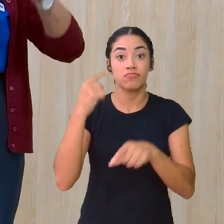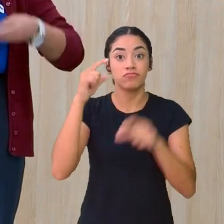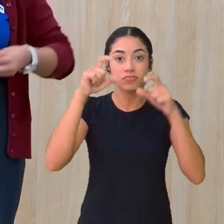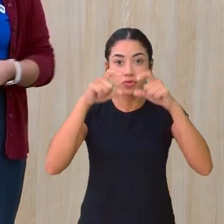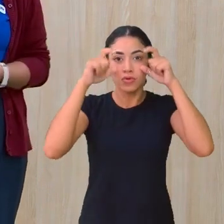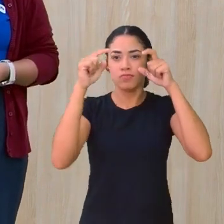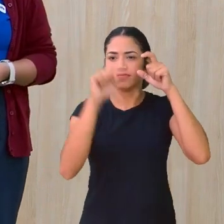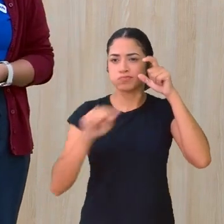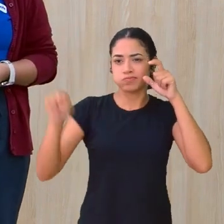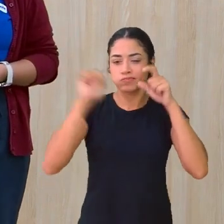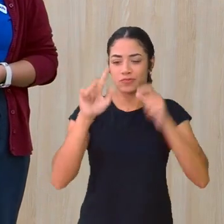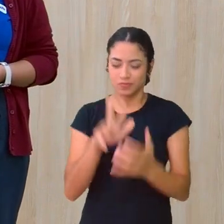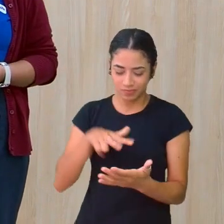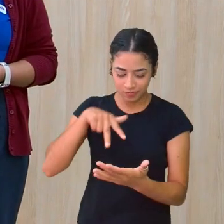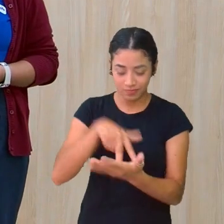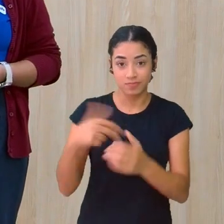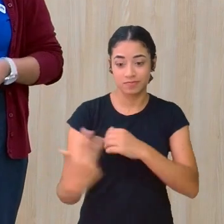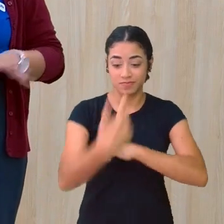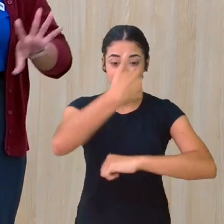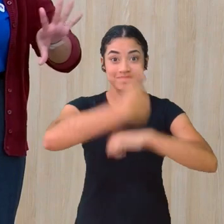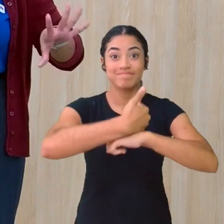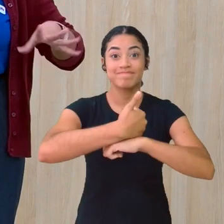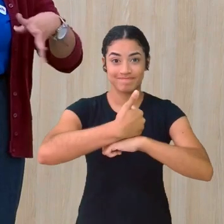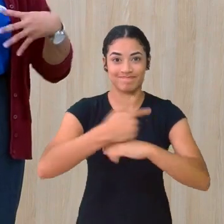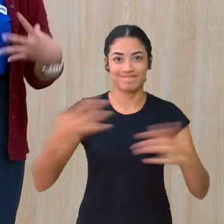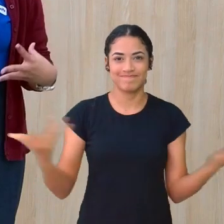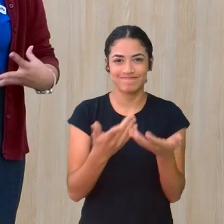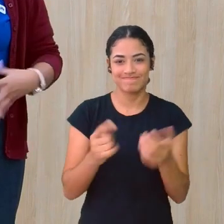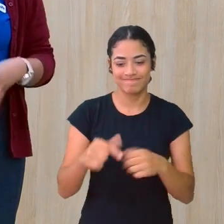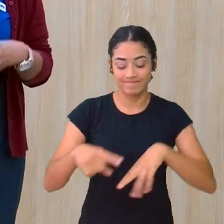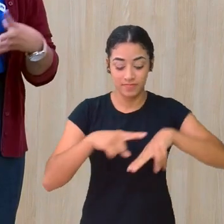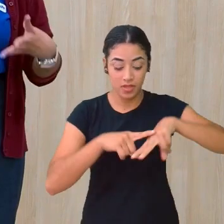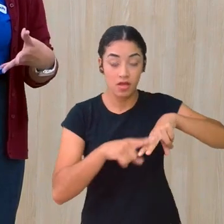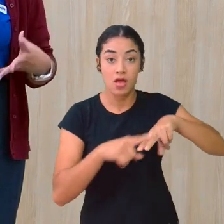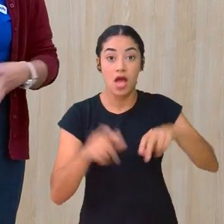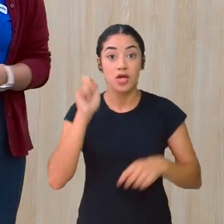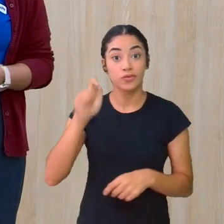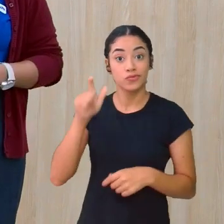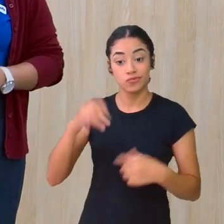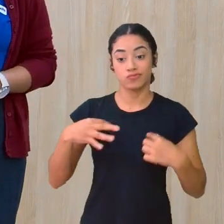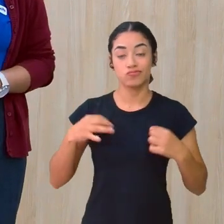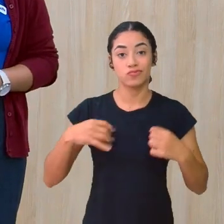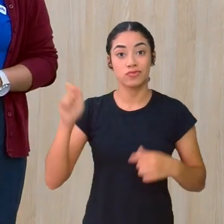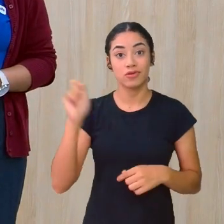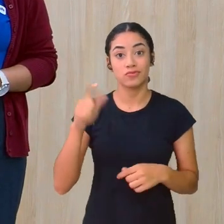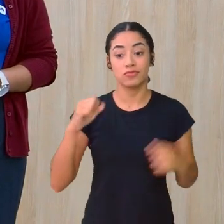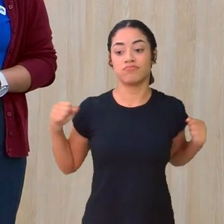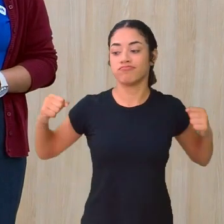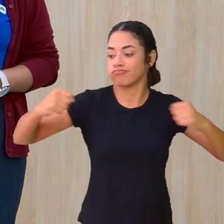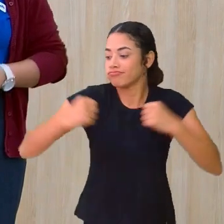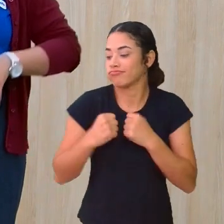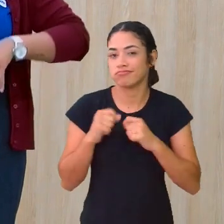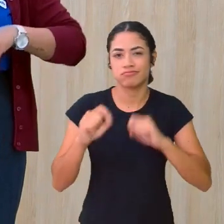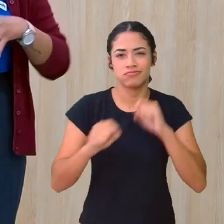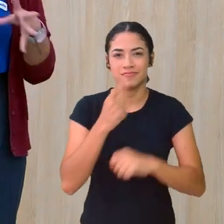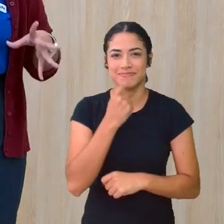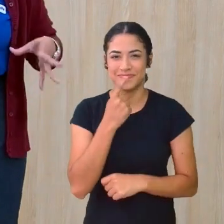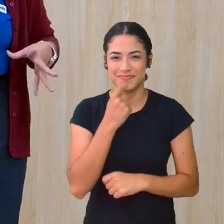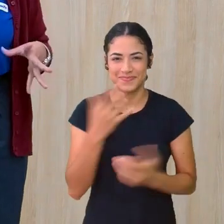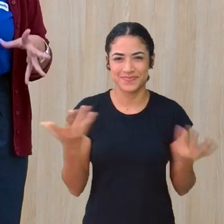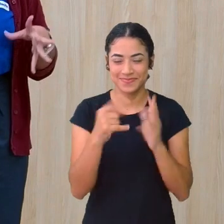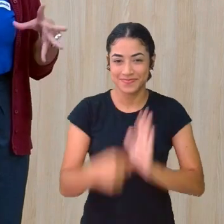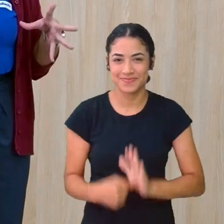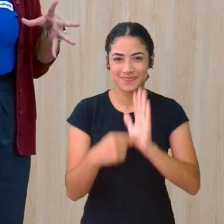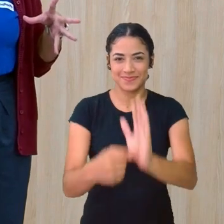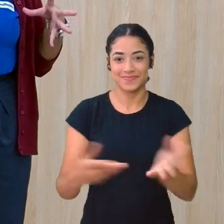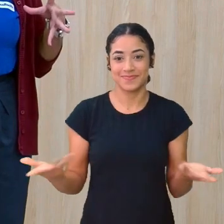tô em pé aqui nos nossos estúdios diante da câmera e hoje eu visto uma calça azul, uma blusa azul e um casaco vermelho, tá certo? Apresentando